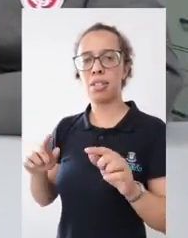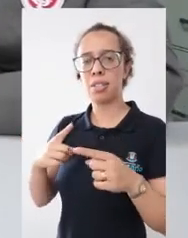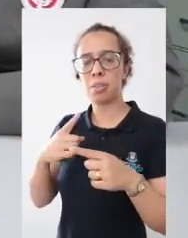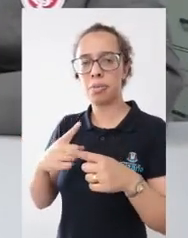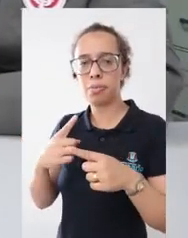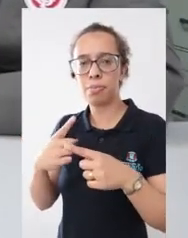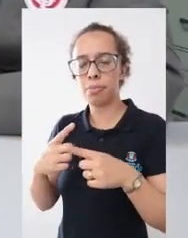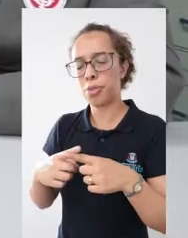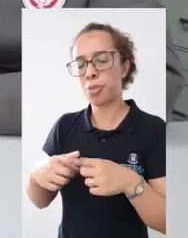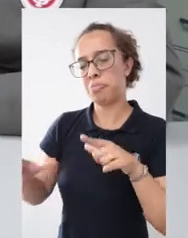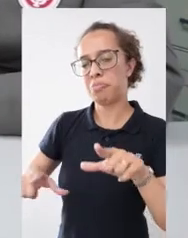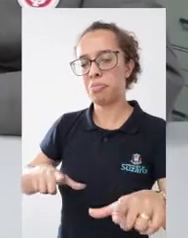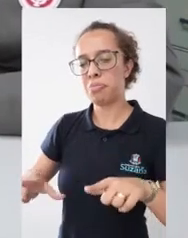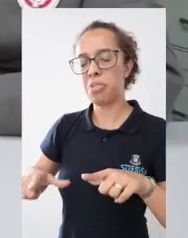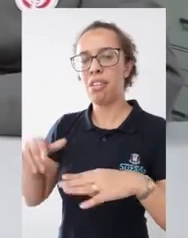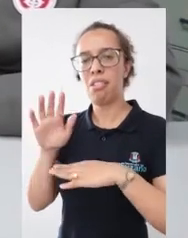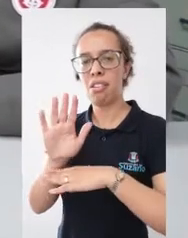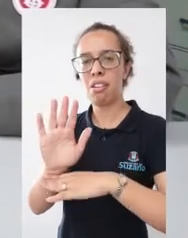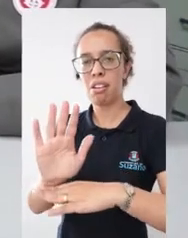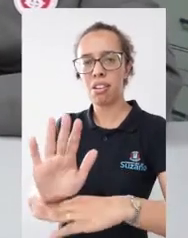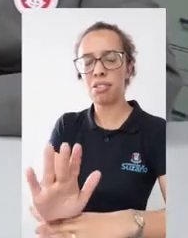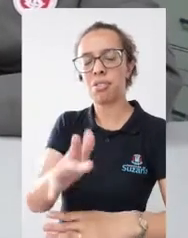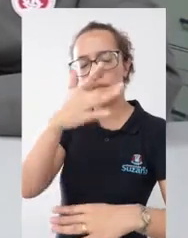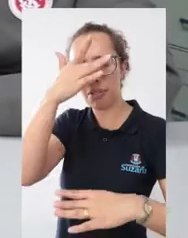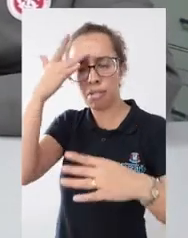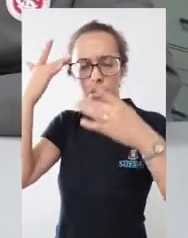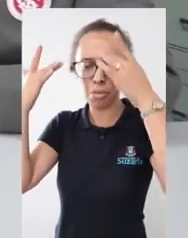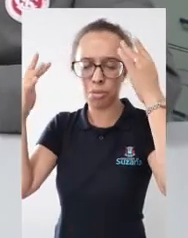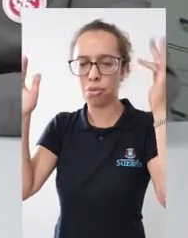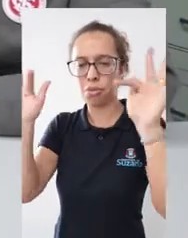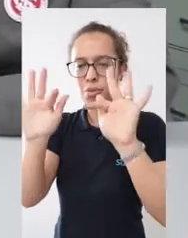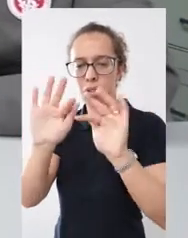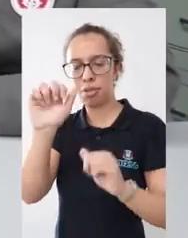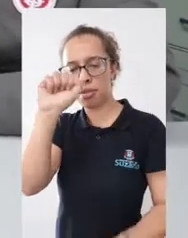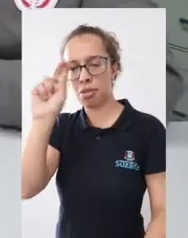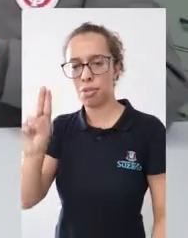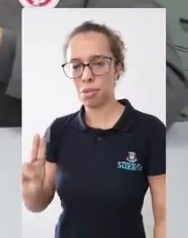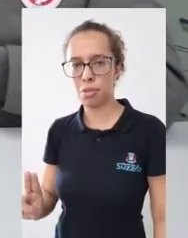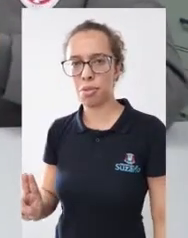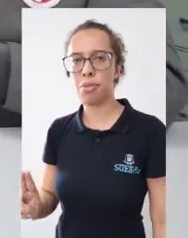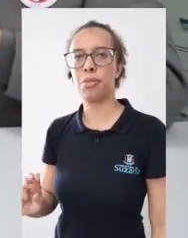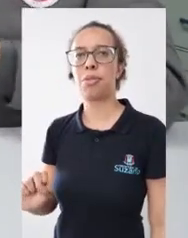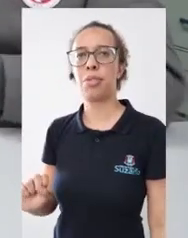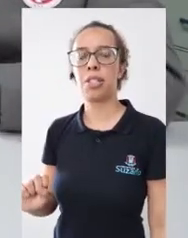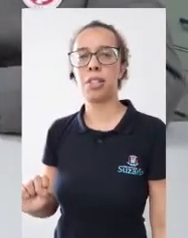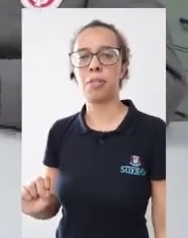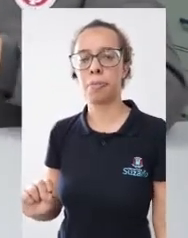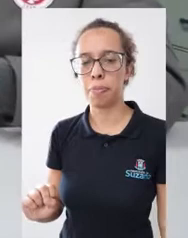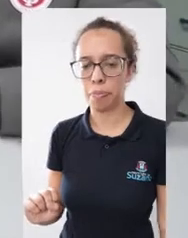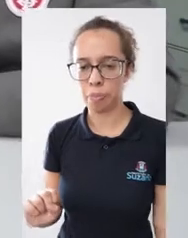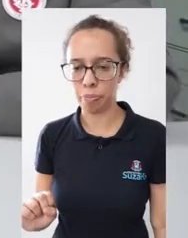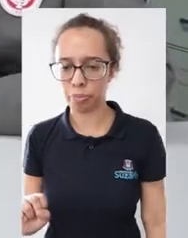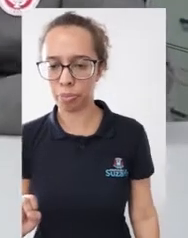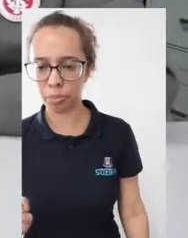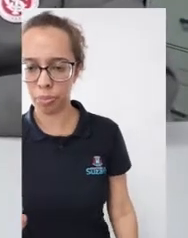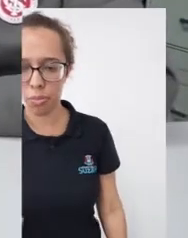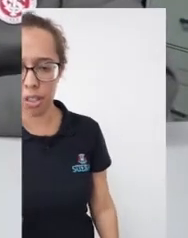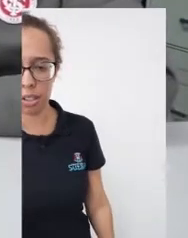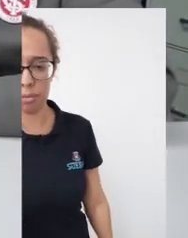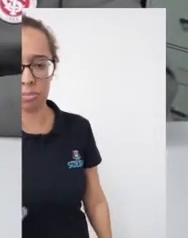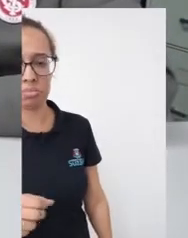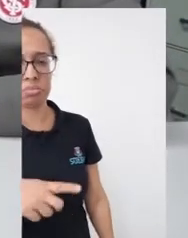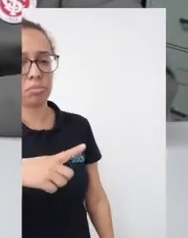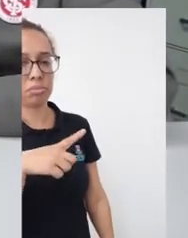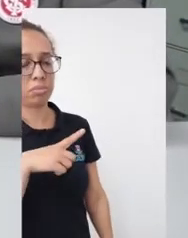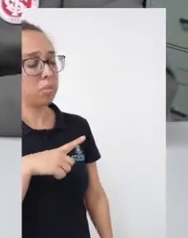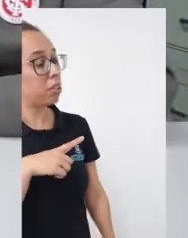lá em revitalizar é para eles mesmos. E eles estão muito felizes com isso e nós também nos dá mais combustível para poder fazer mais. Com certeza.